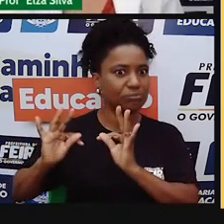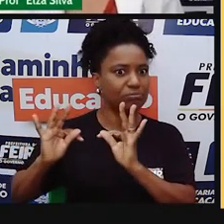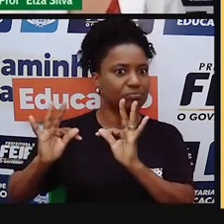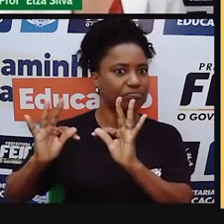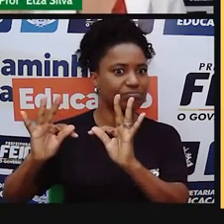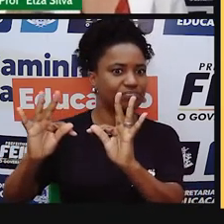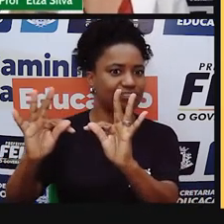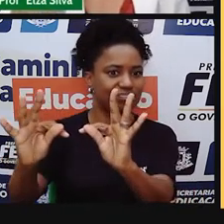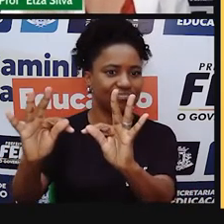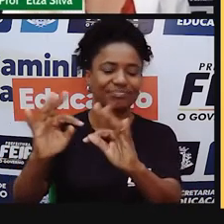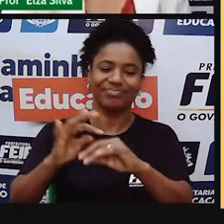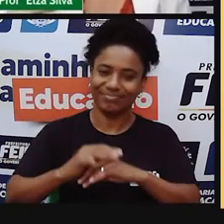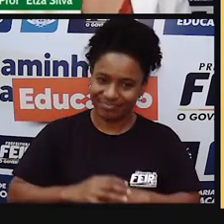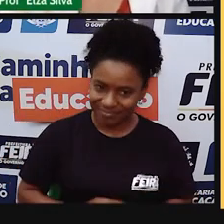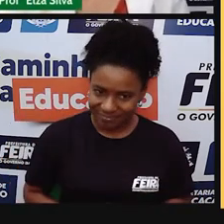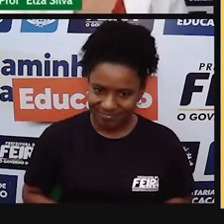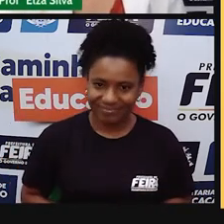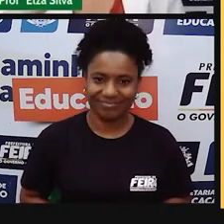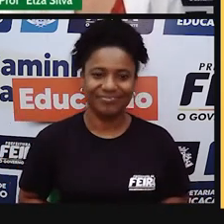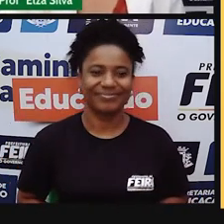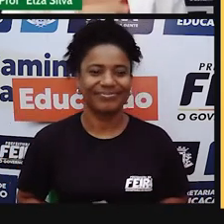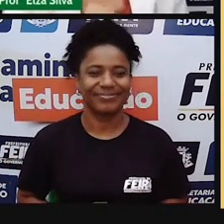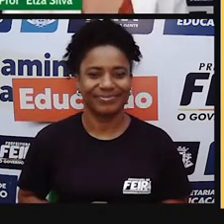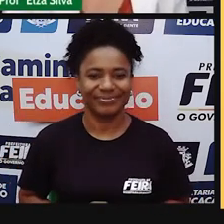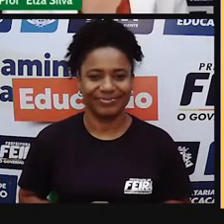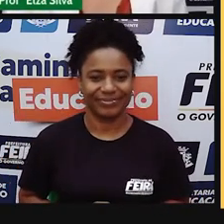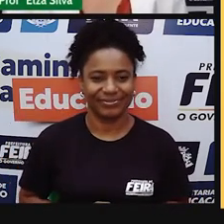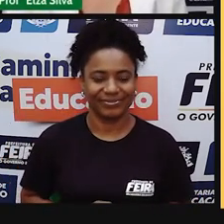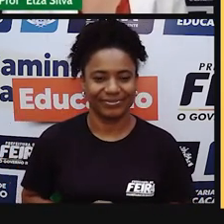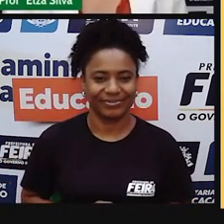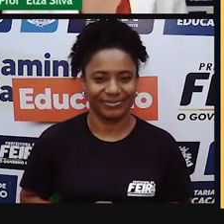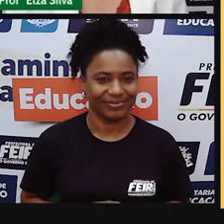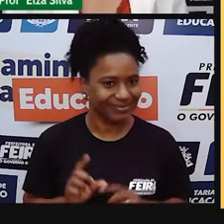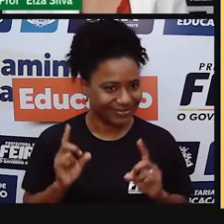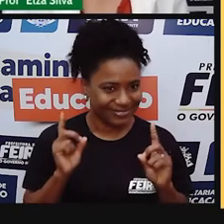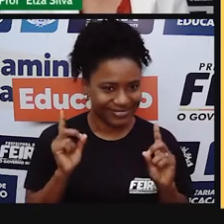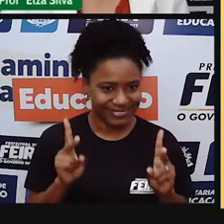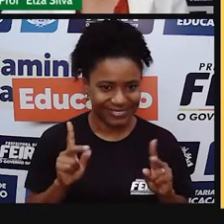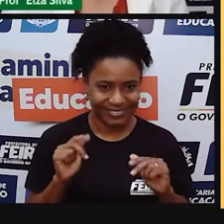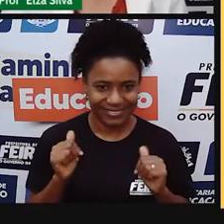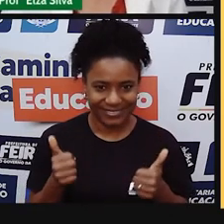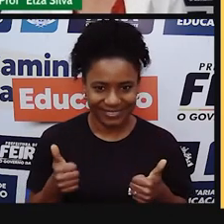tecnológicos foram evoluindo ao longo do tempo. Ok?